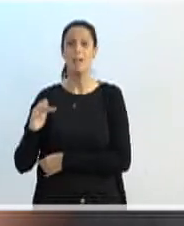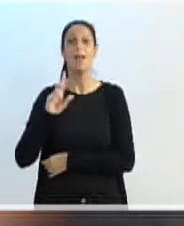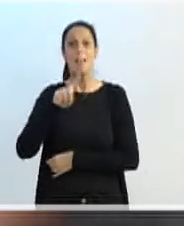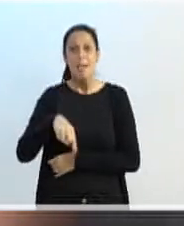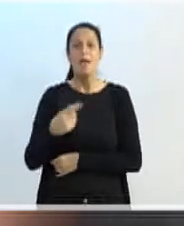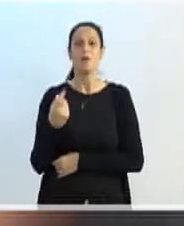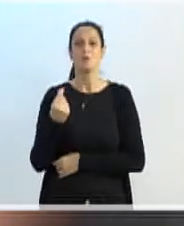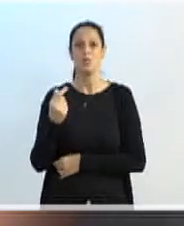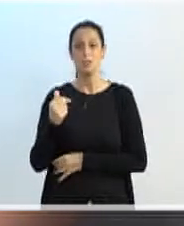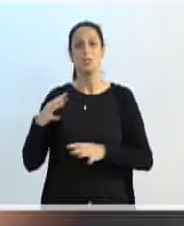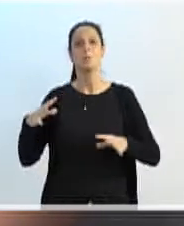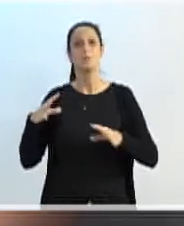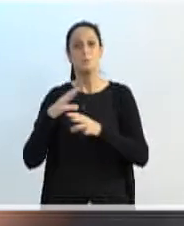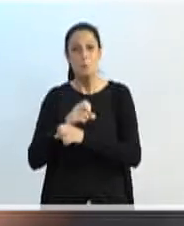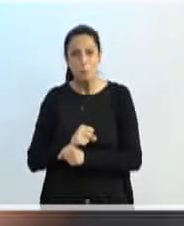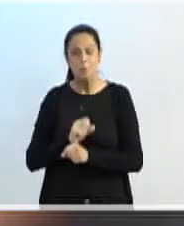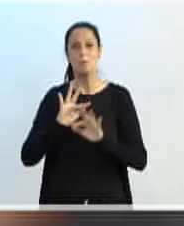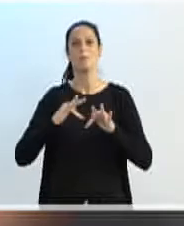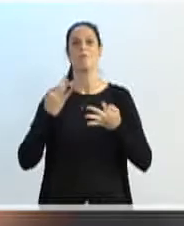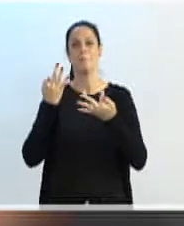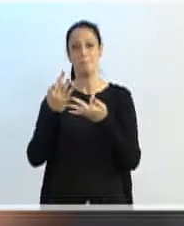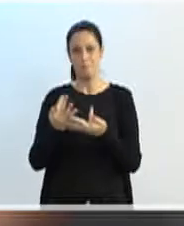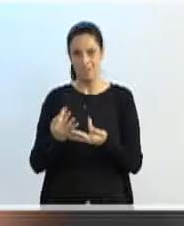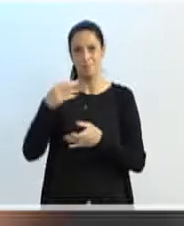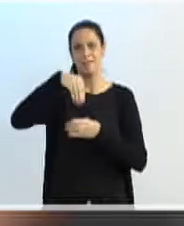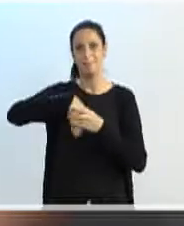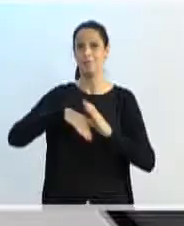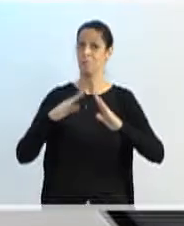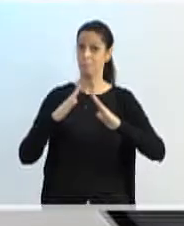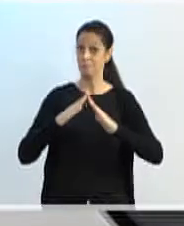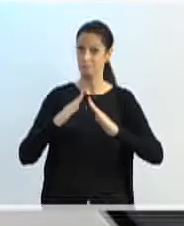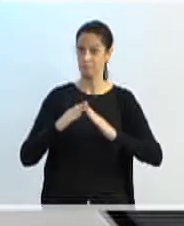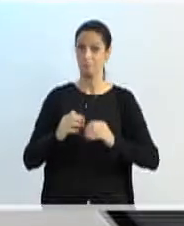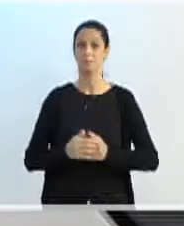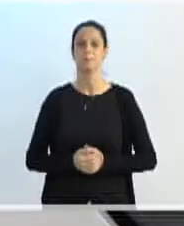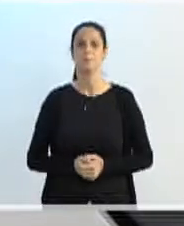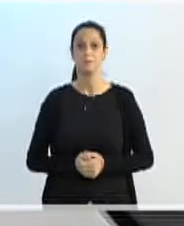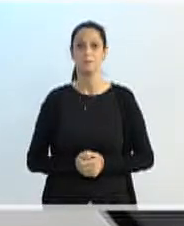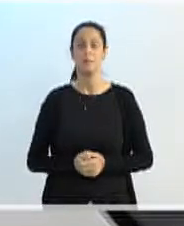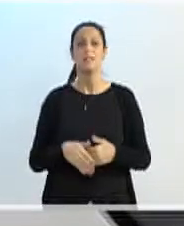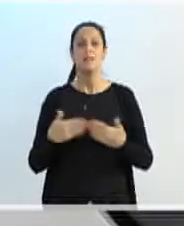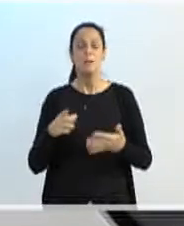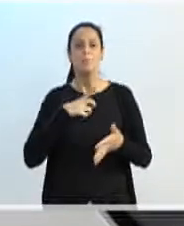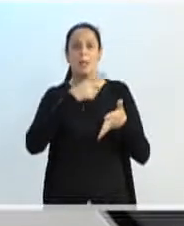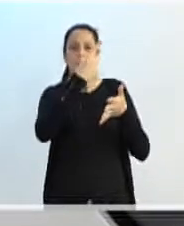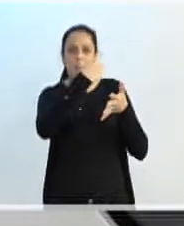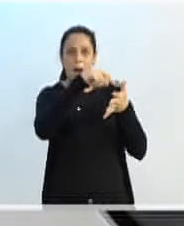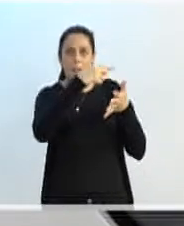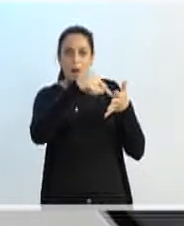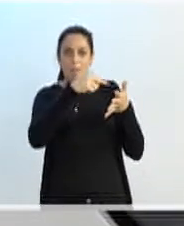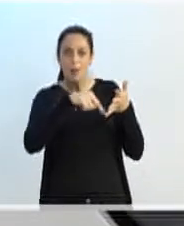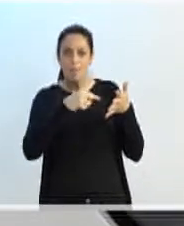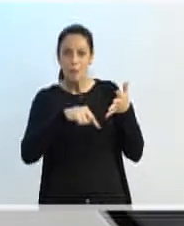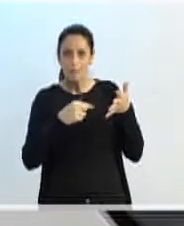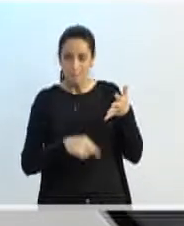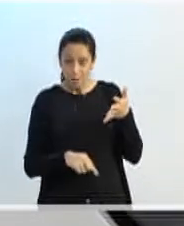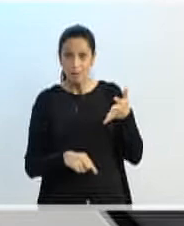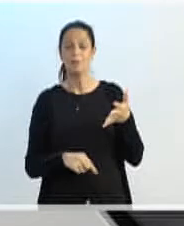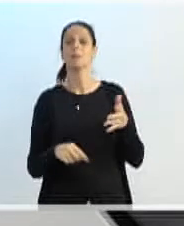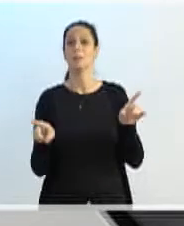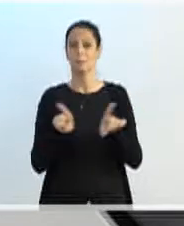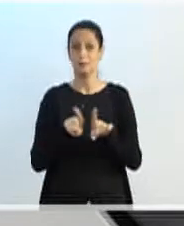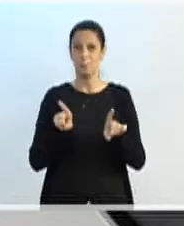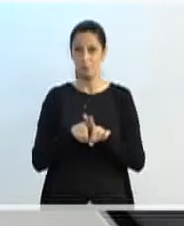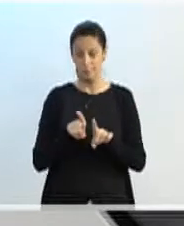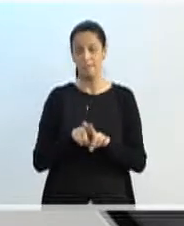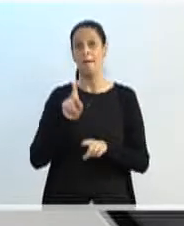em relação ao salário mínimo vigente. Então, dentro desses critérios, também serão